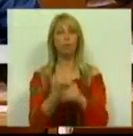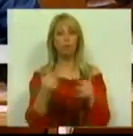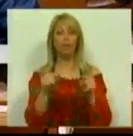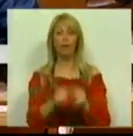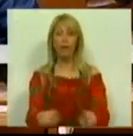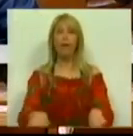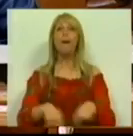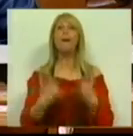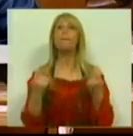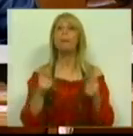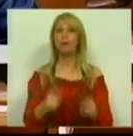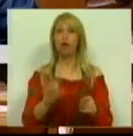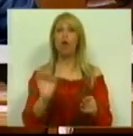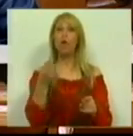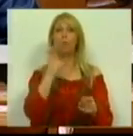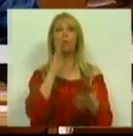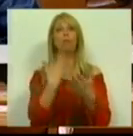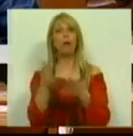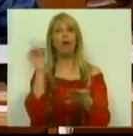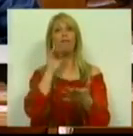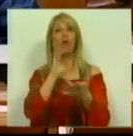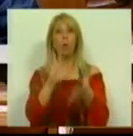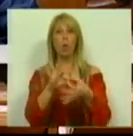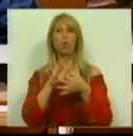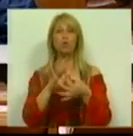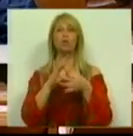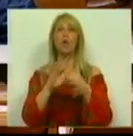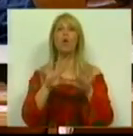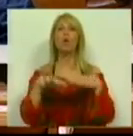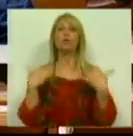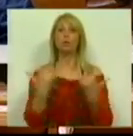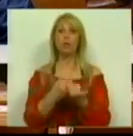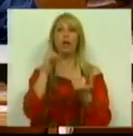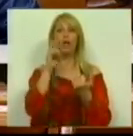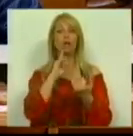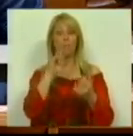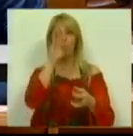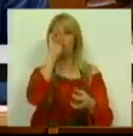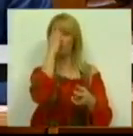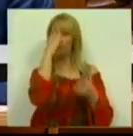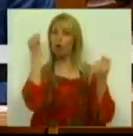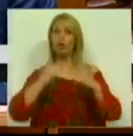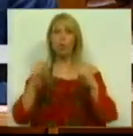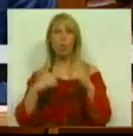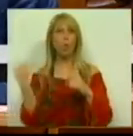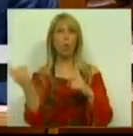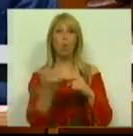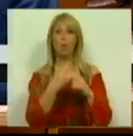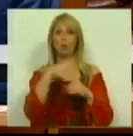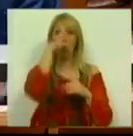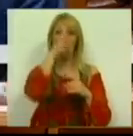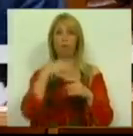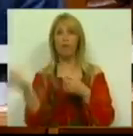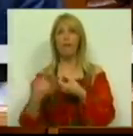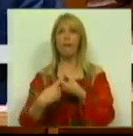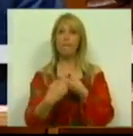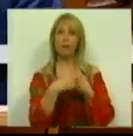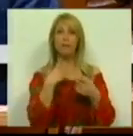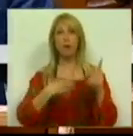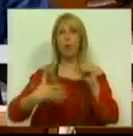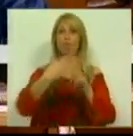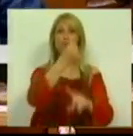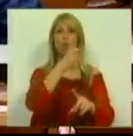valorizar a concertação social e o esforço de consenso que o Governo e parceiros fizeram para alcançar um compromisso